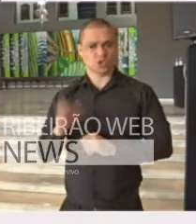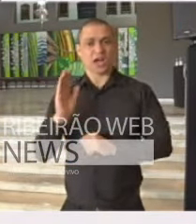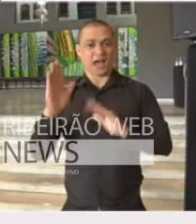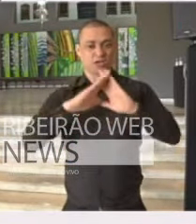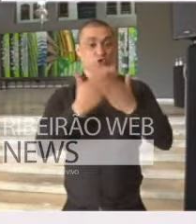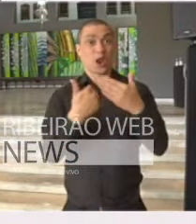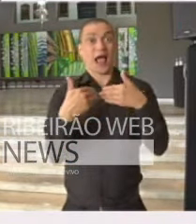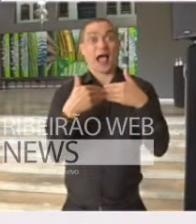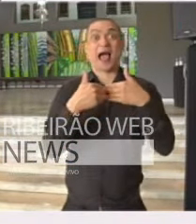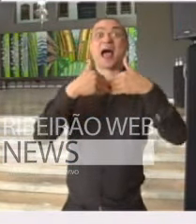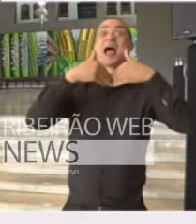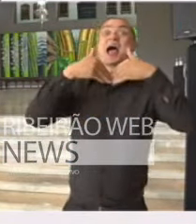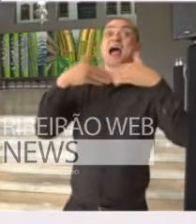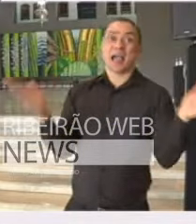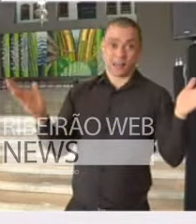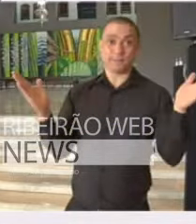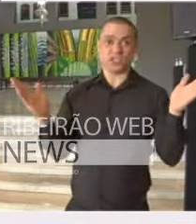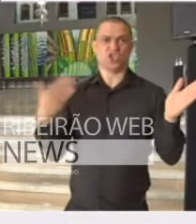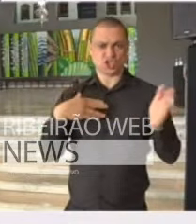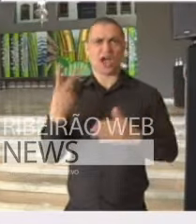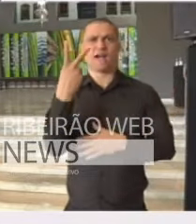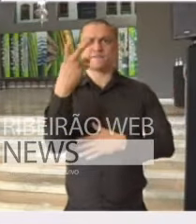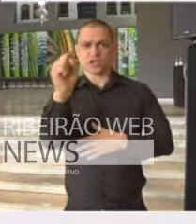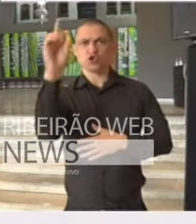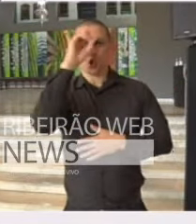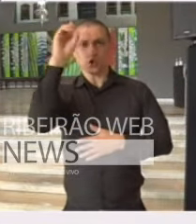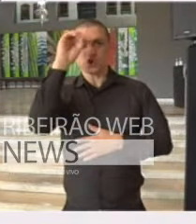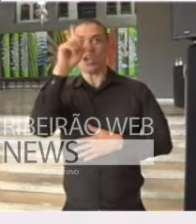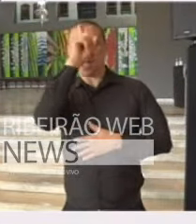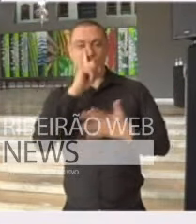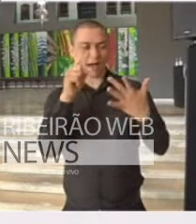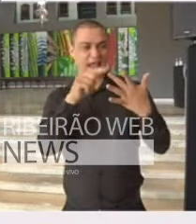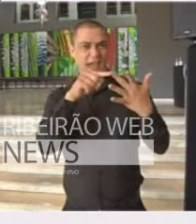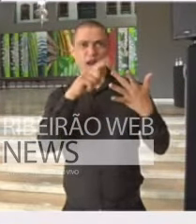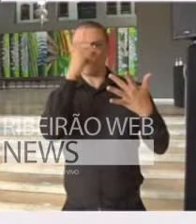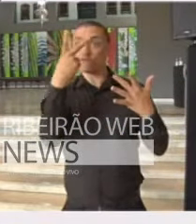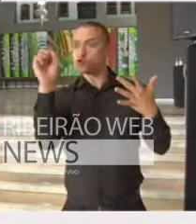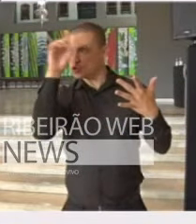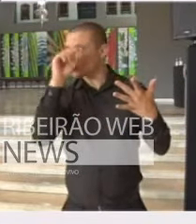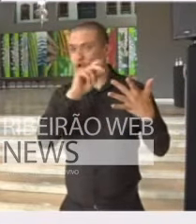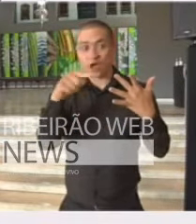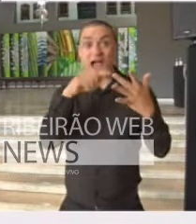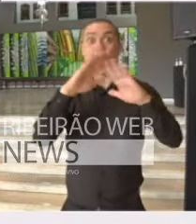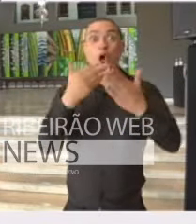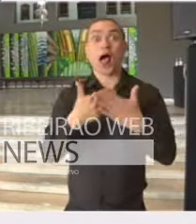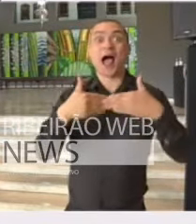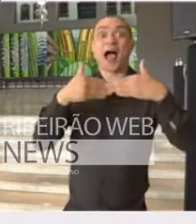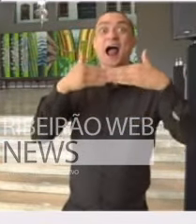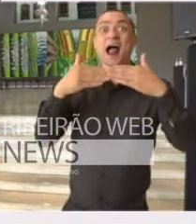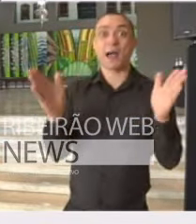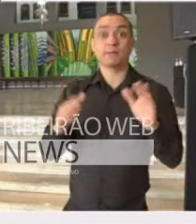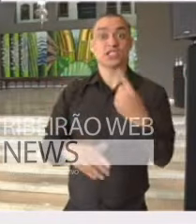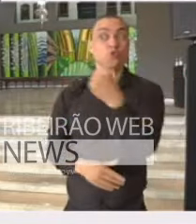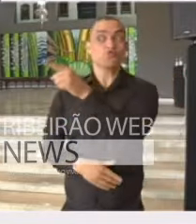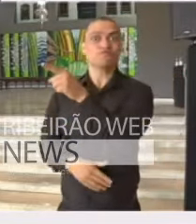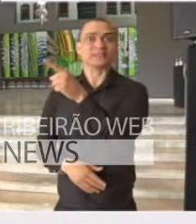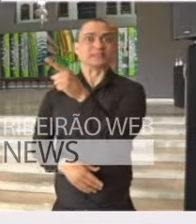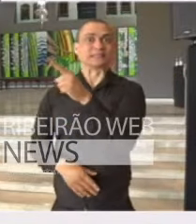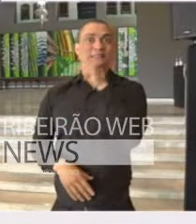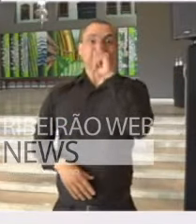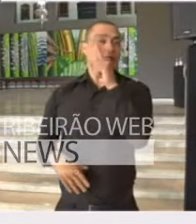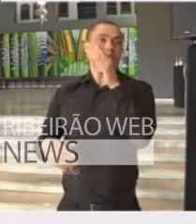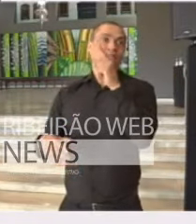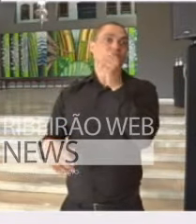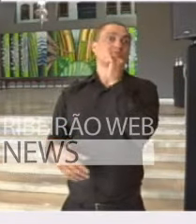abriu as escolas, chegamos, ficamos 28 dias no amarelo, abrimos as escolas. O que acontece se uma região tiver algum,